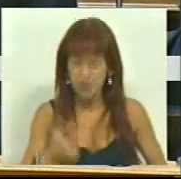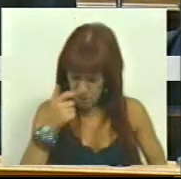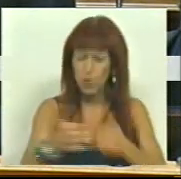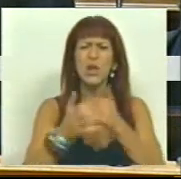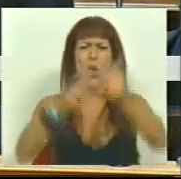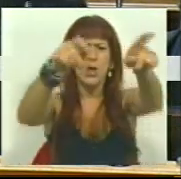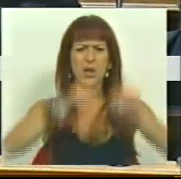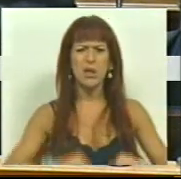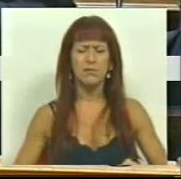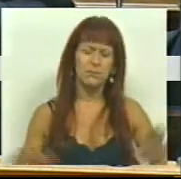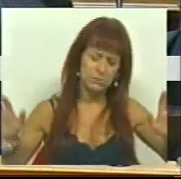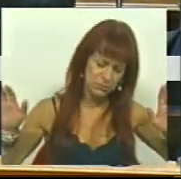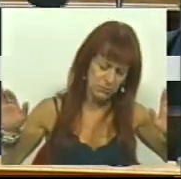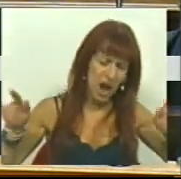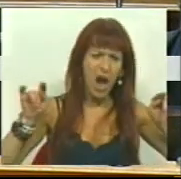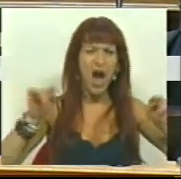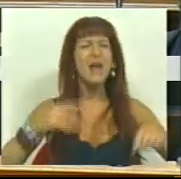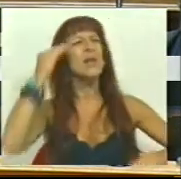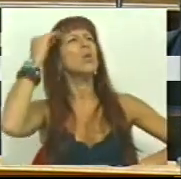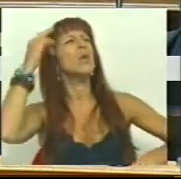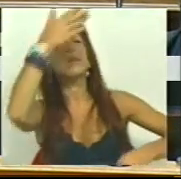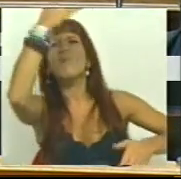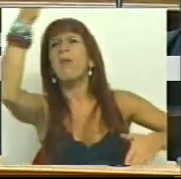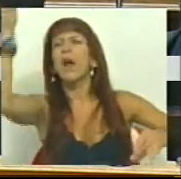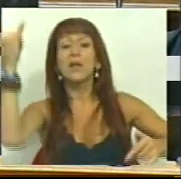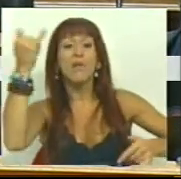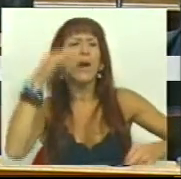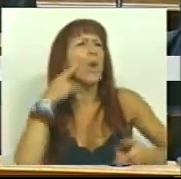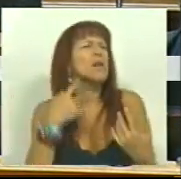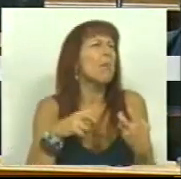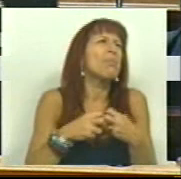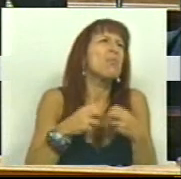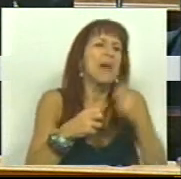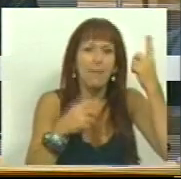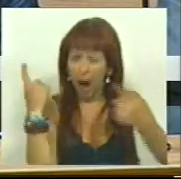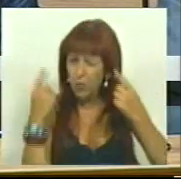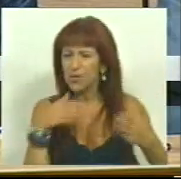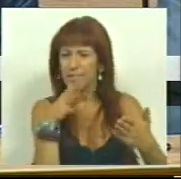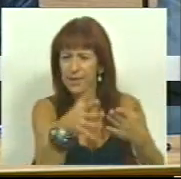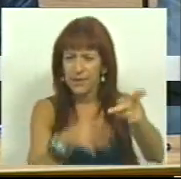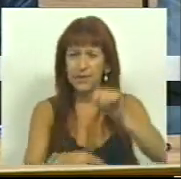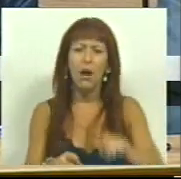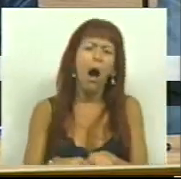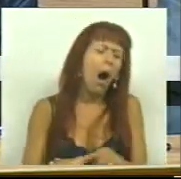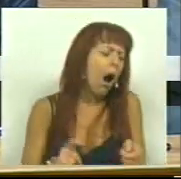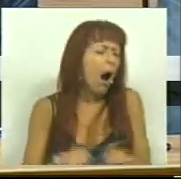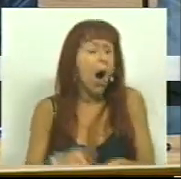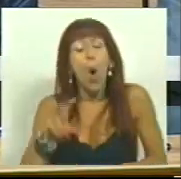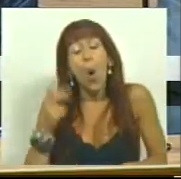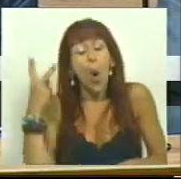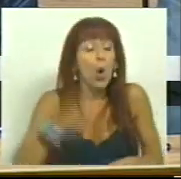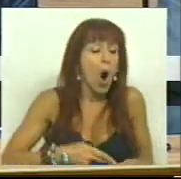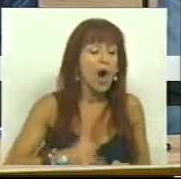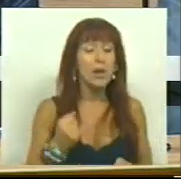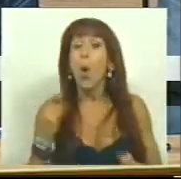os idosos. Ou seja, essa teoria que anda aí, esse falso dilema que alguns apresentam, de que ou cortamos nos impostos,